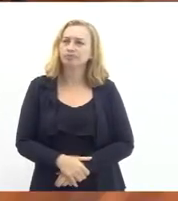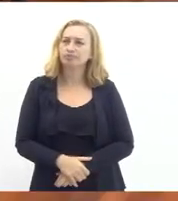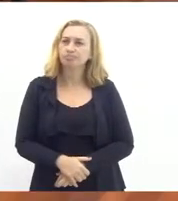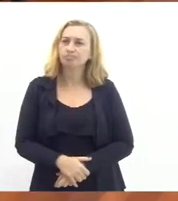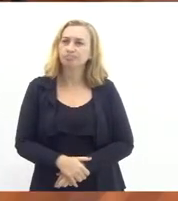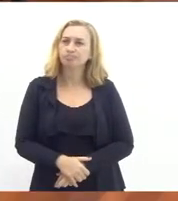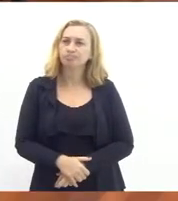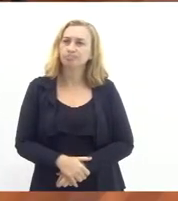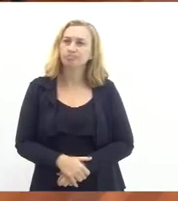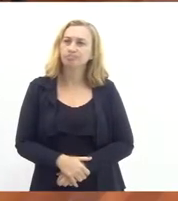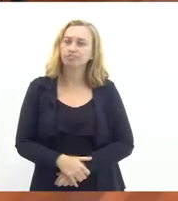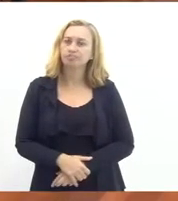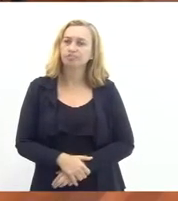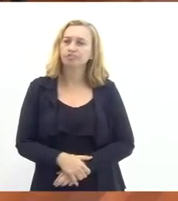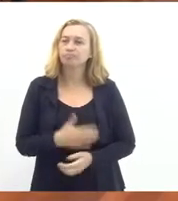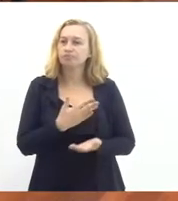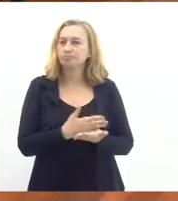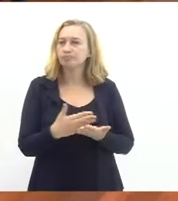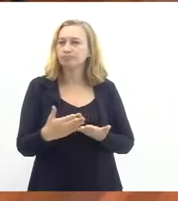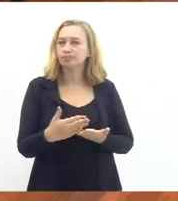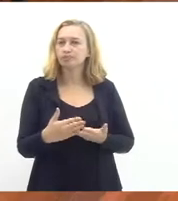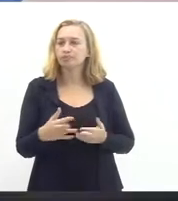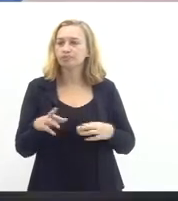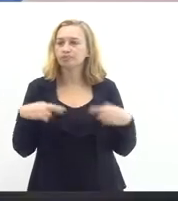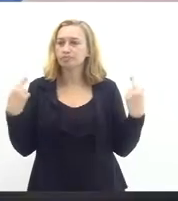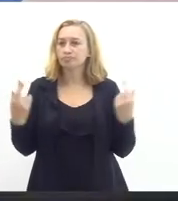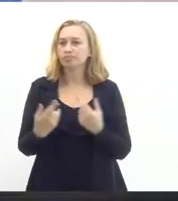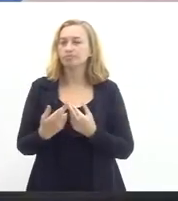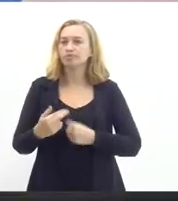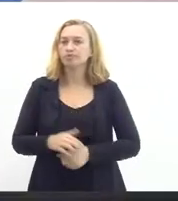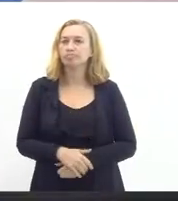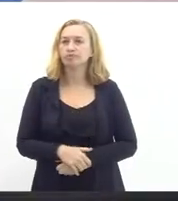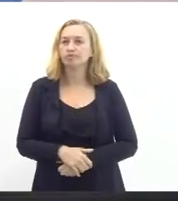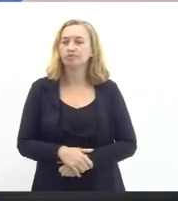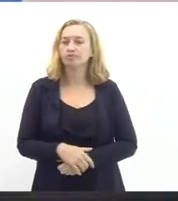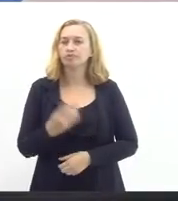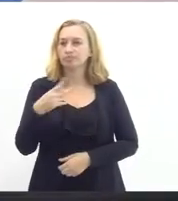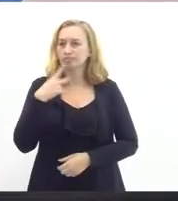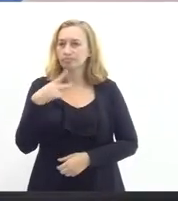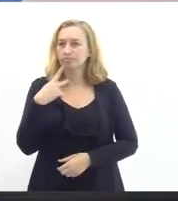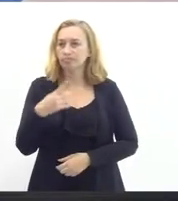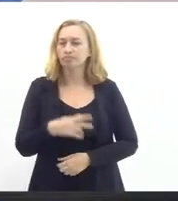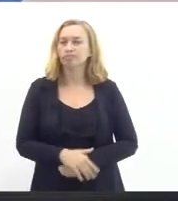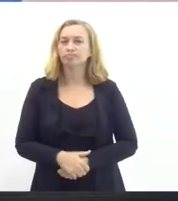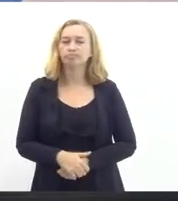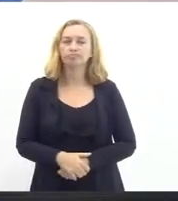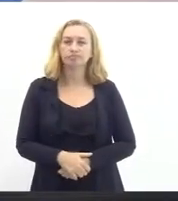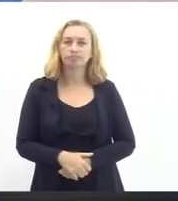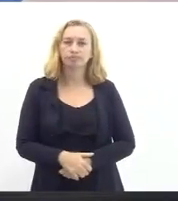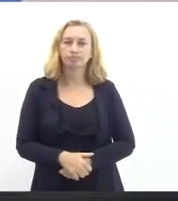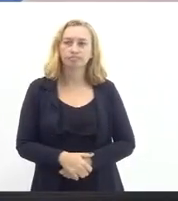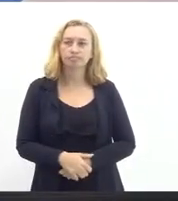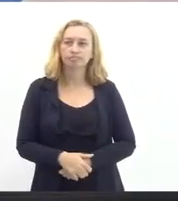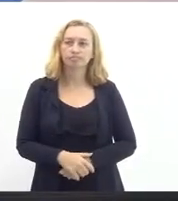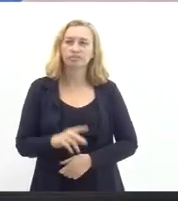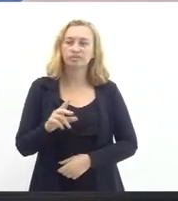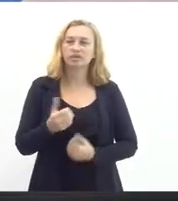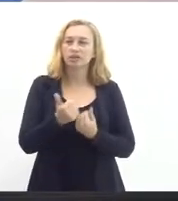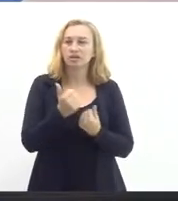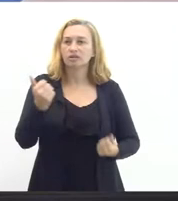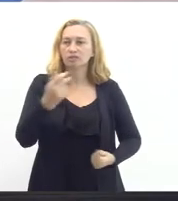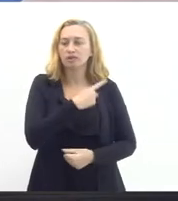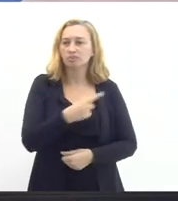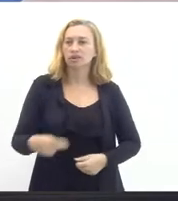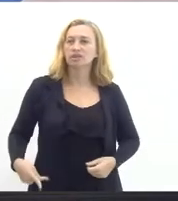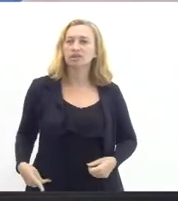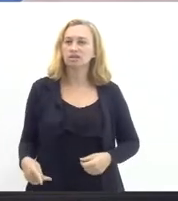eu inicio então aqui a nossa audiência passando a palavra para o vice-presidente educacional